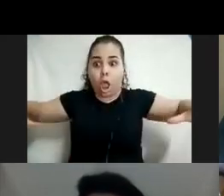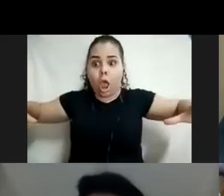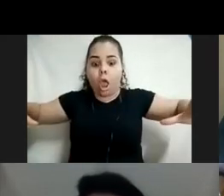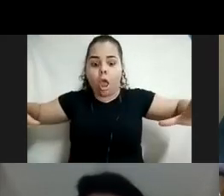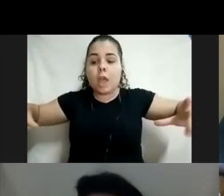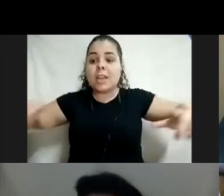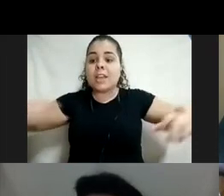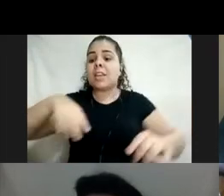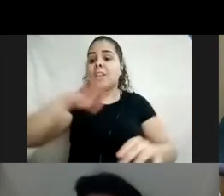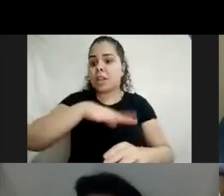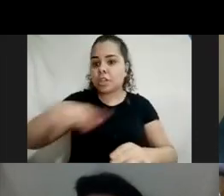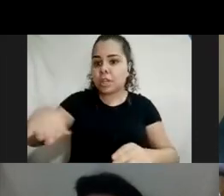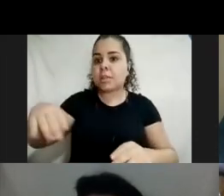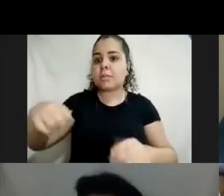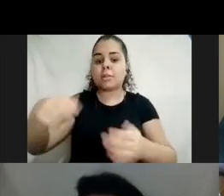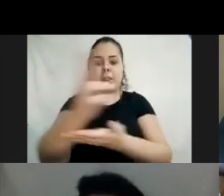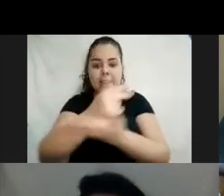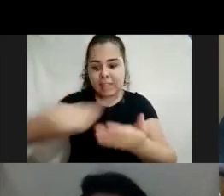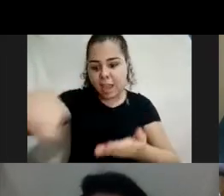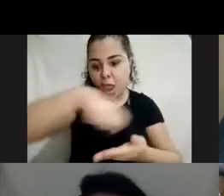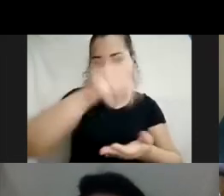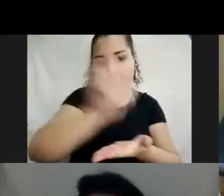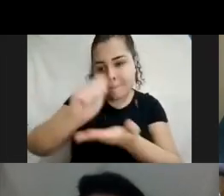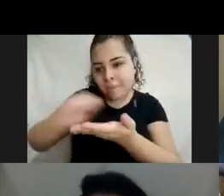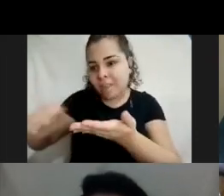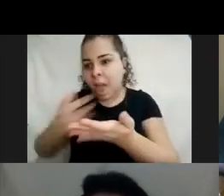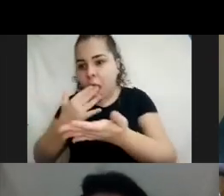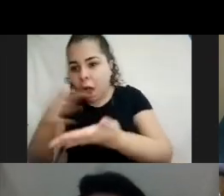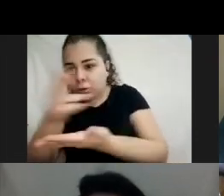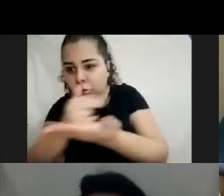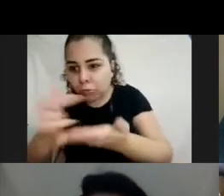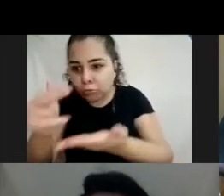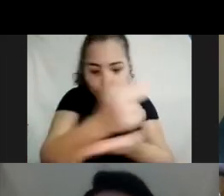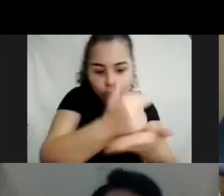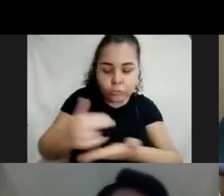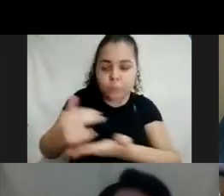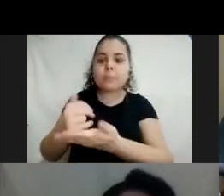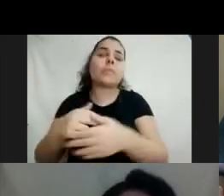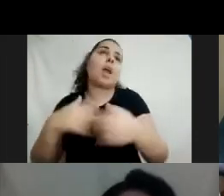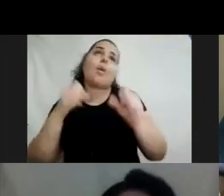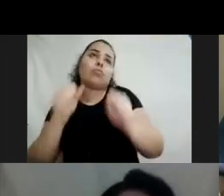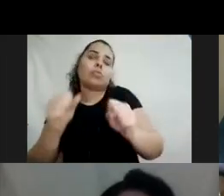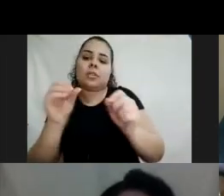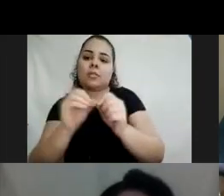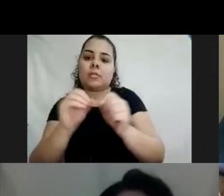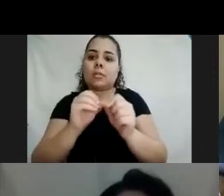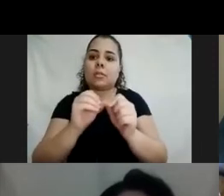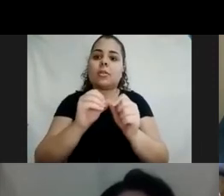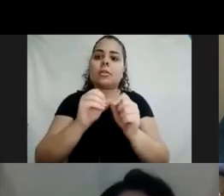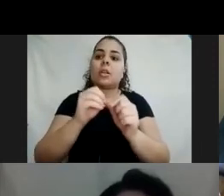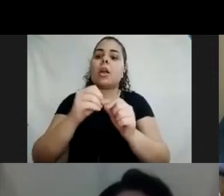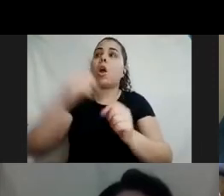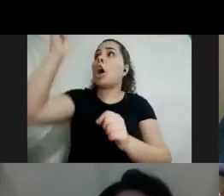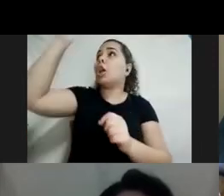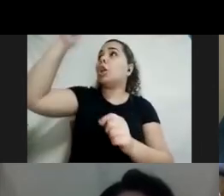pintaria um planeta. Legal. Ah, poderíamos fazer, eu deixava as luzes pouco apagadas e cada